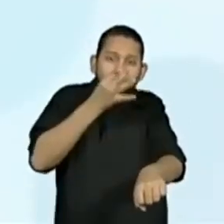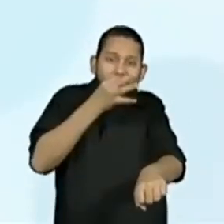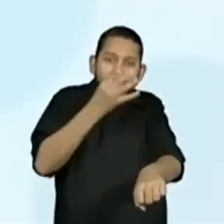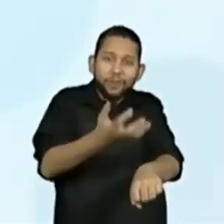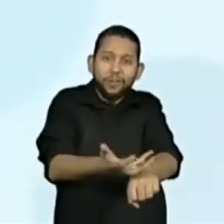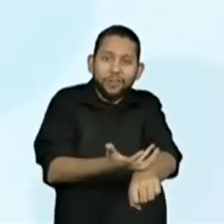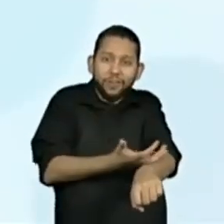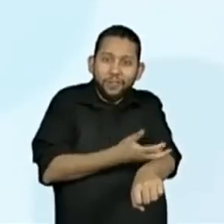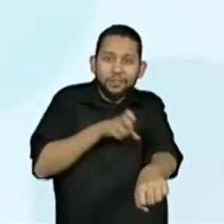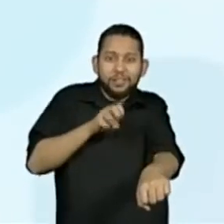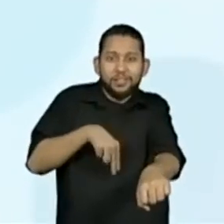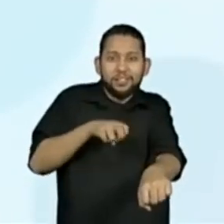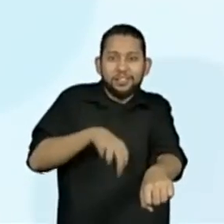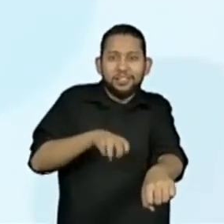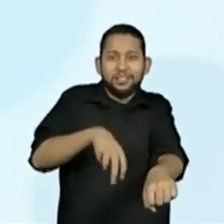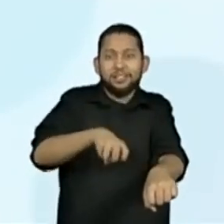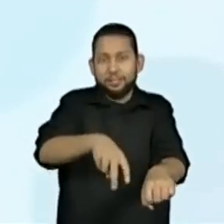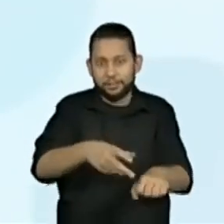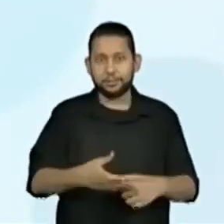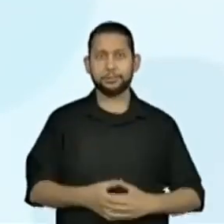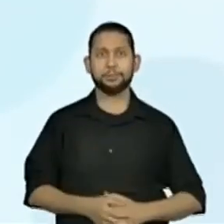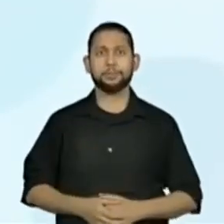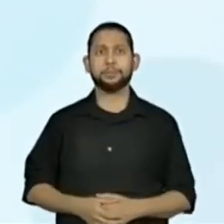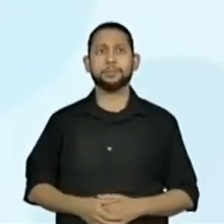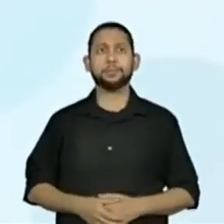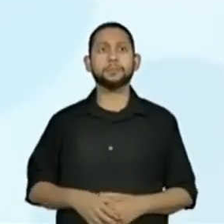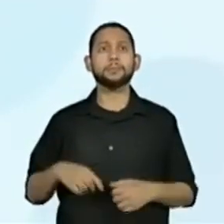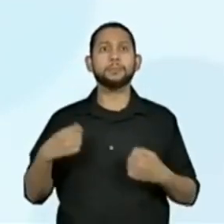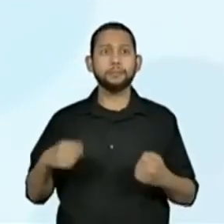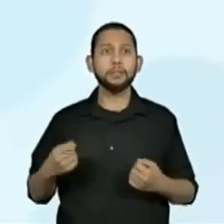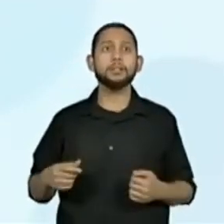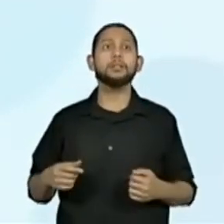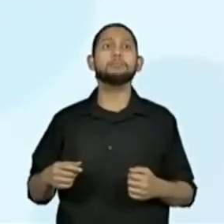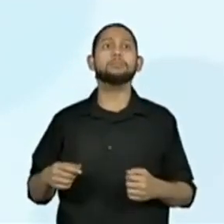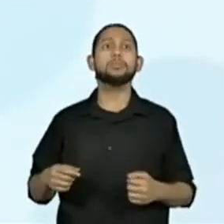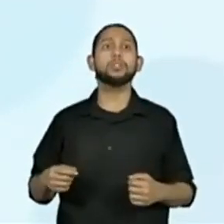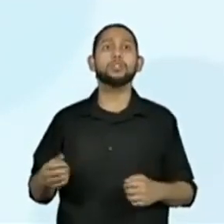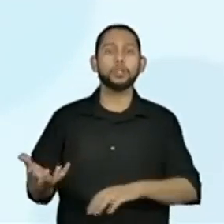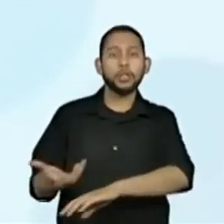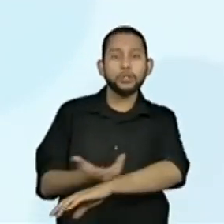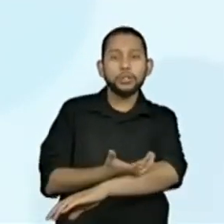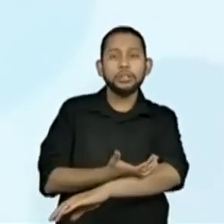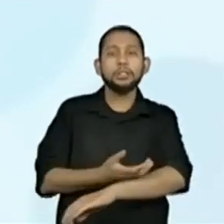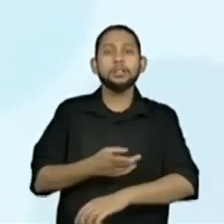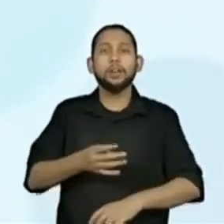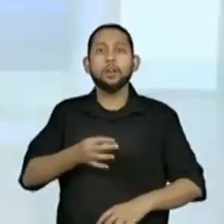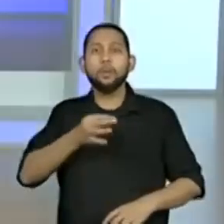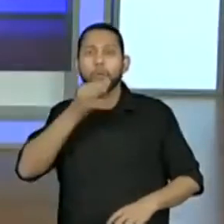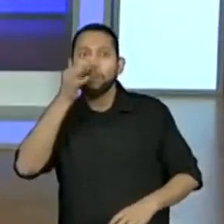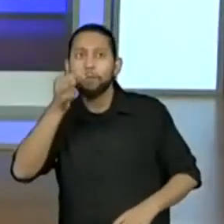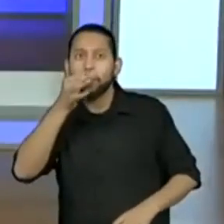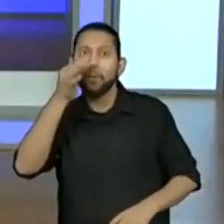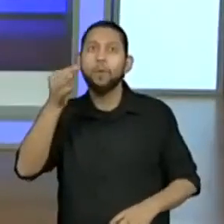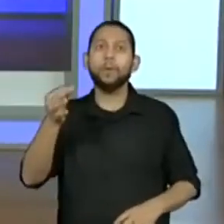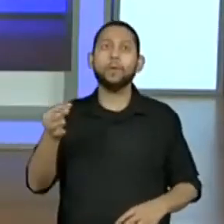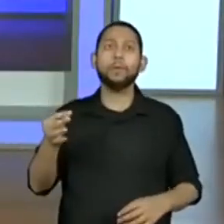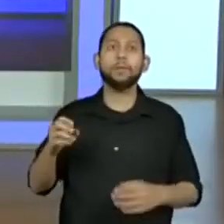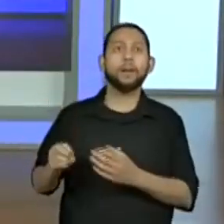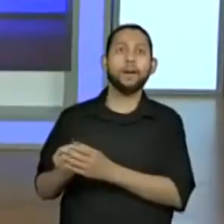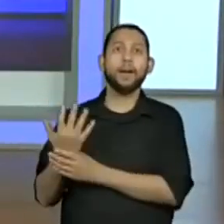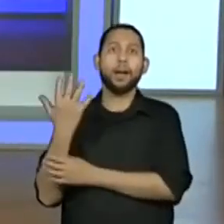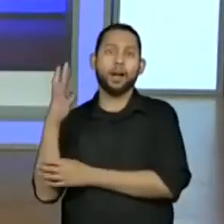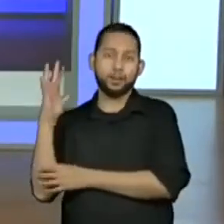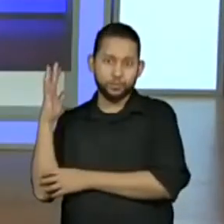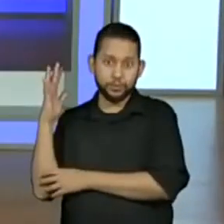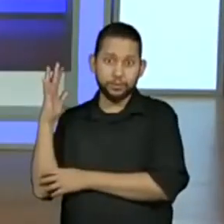E os jardins das cidades tenham flores e árvores que, além de, olha só, aqui